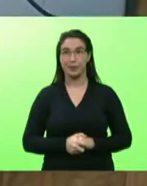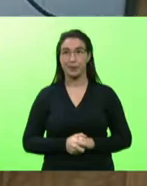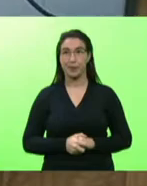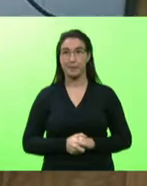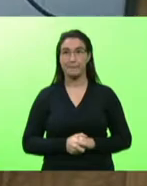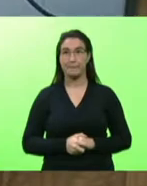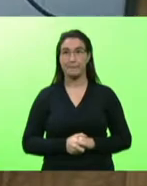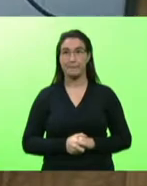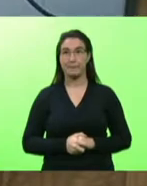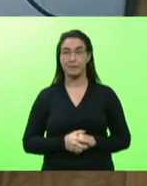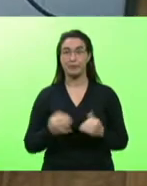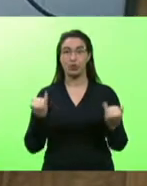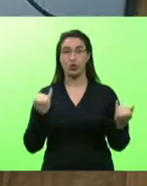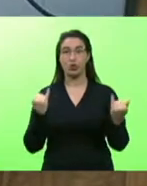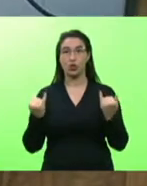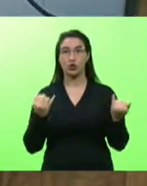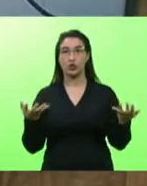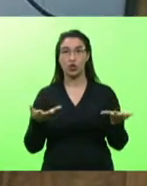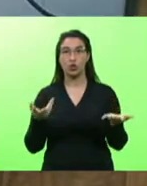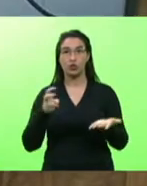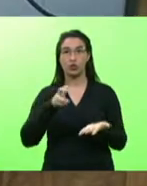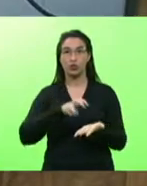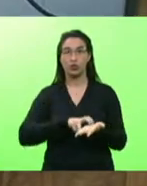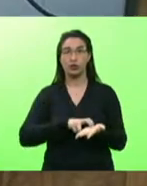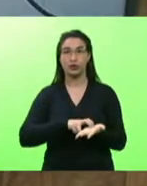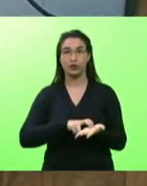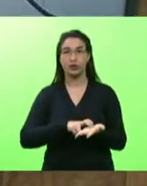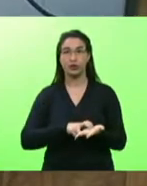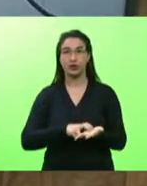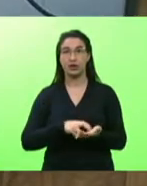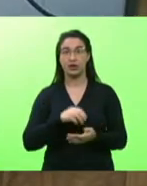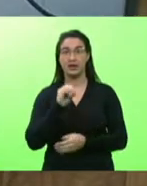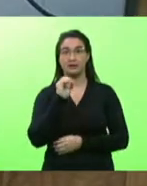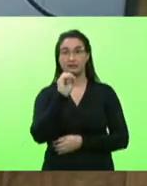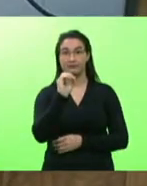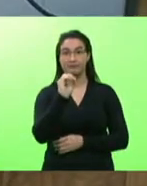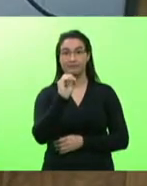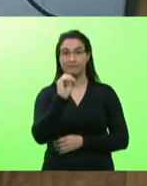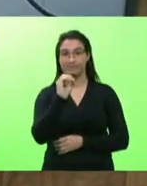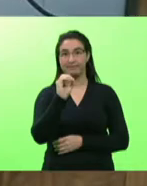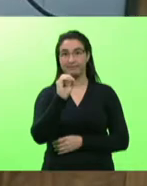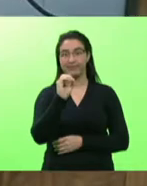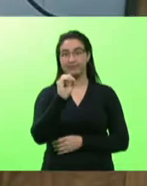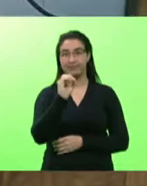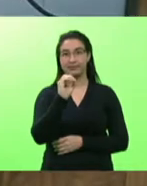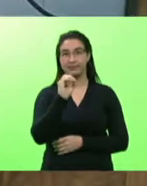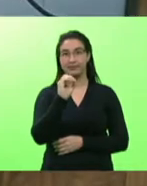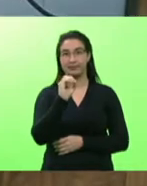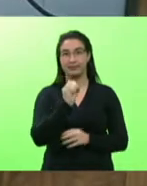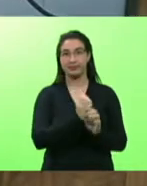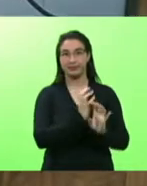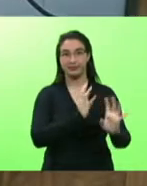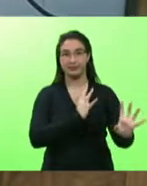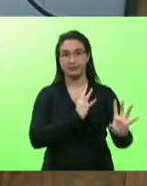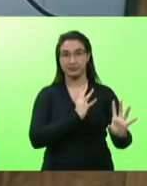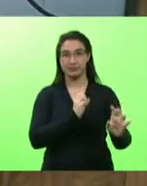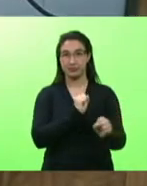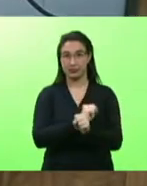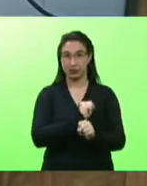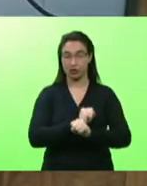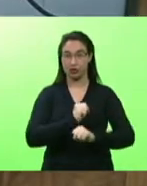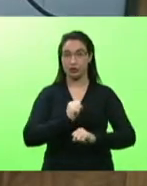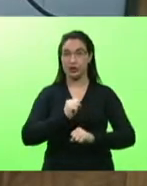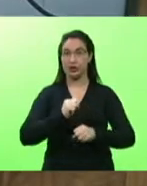notícias de hoje de manhã. Zerou a fila. Zerou a